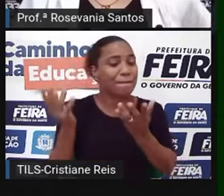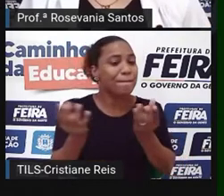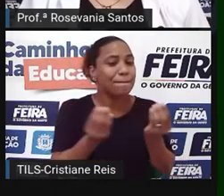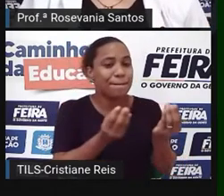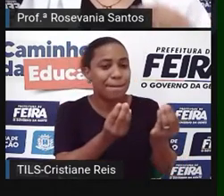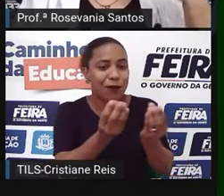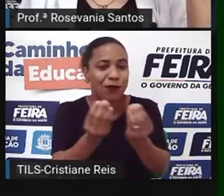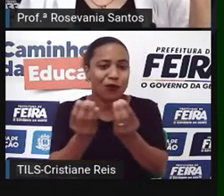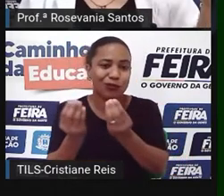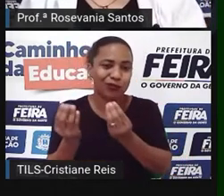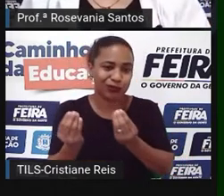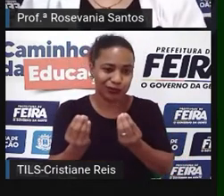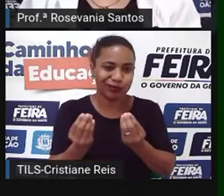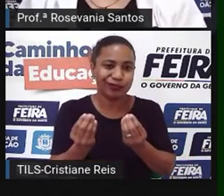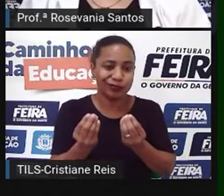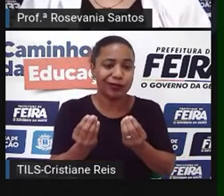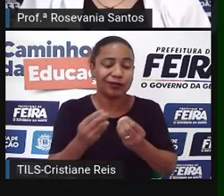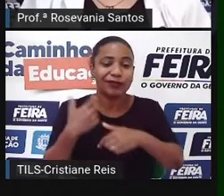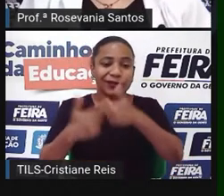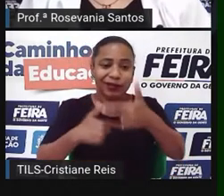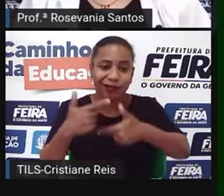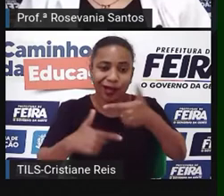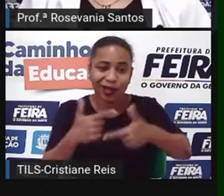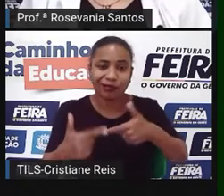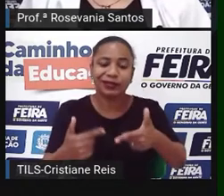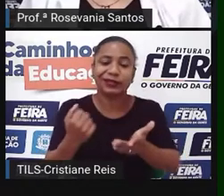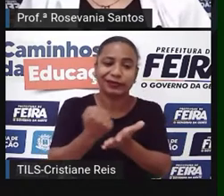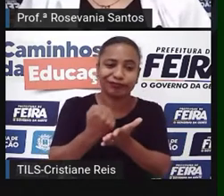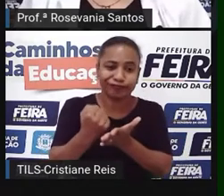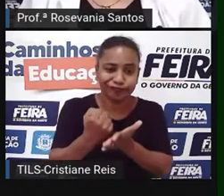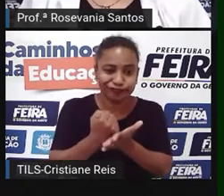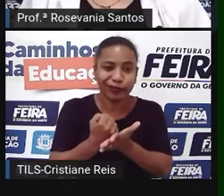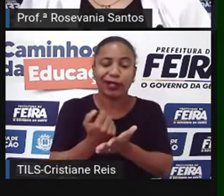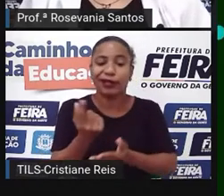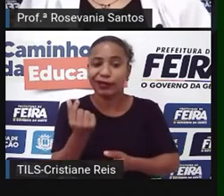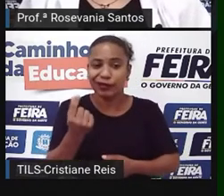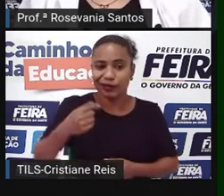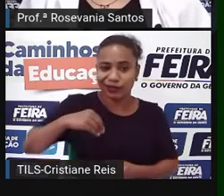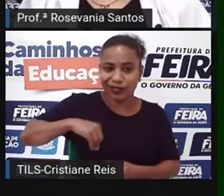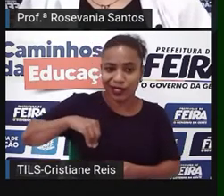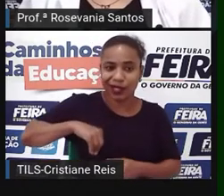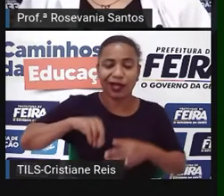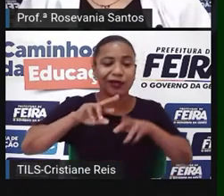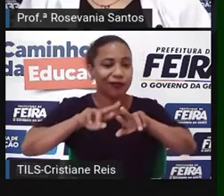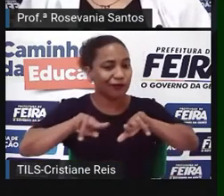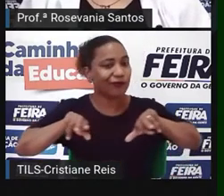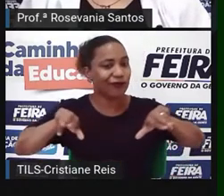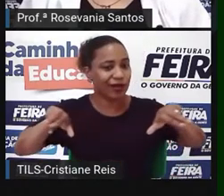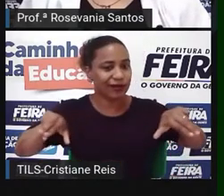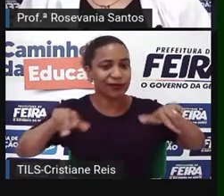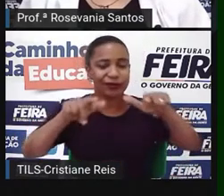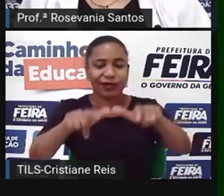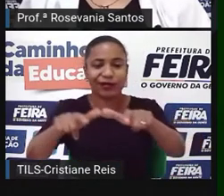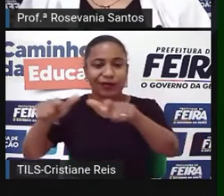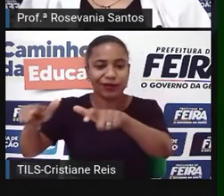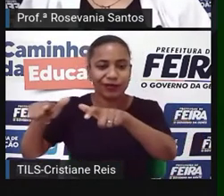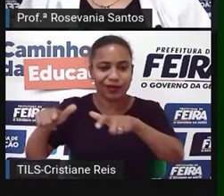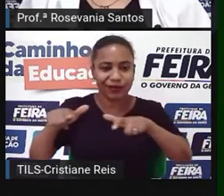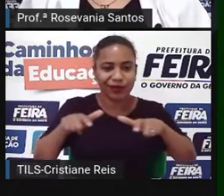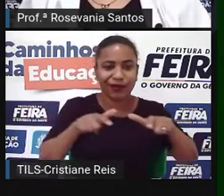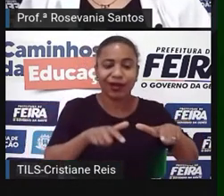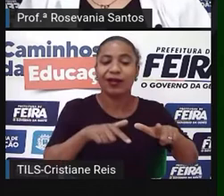encargos, salários, né? De uma série de coisas aí referentes a isso. Então, as áreas menos desenvolvidas aí, né? Da atividade